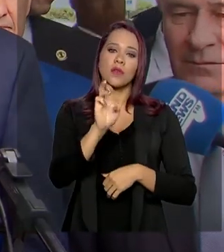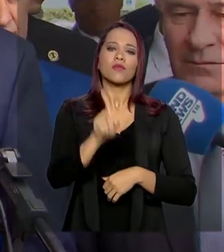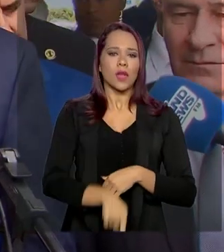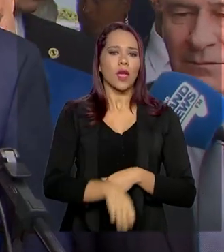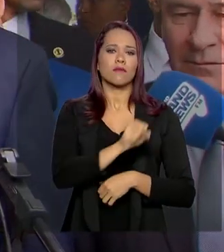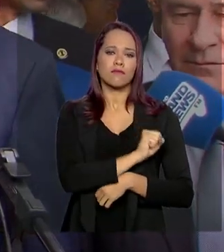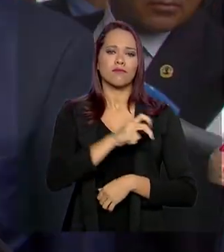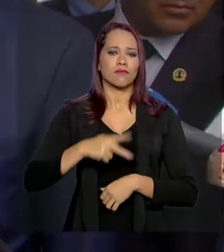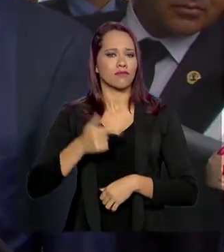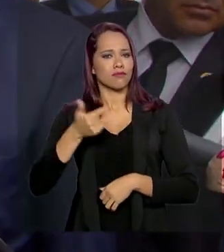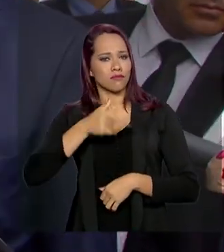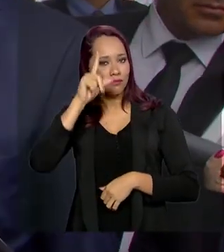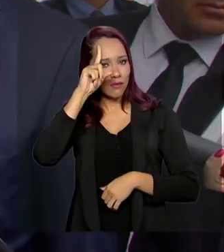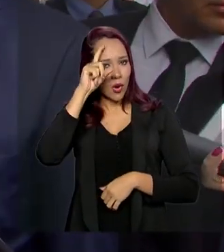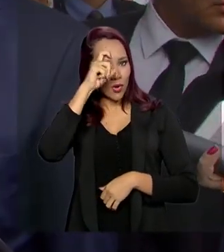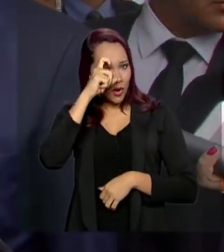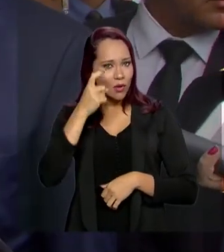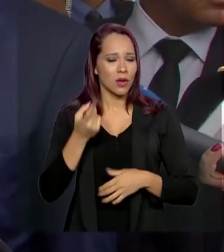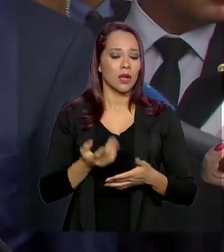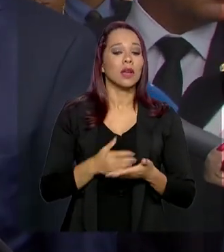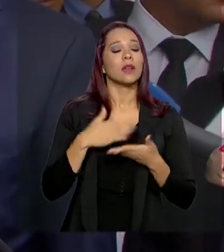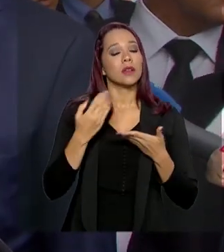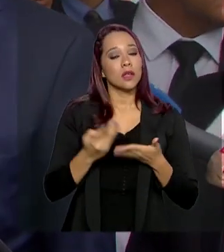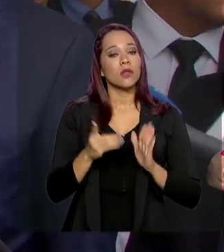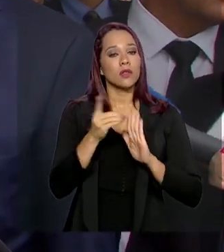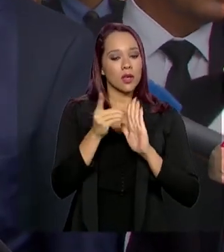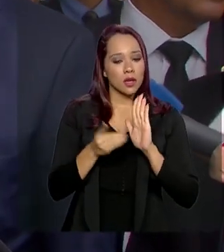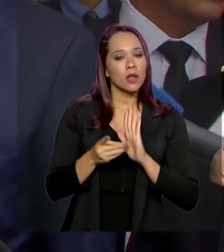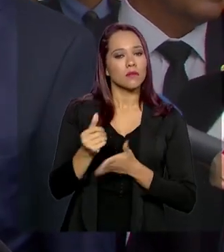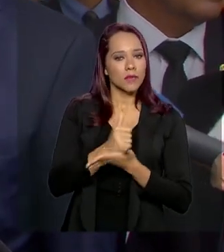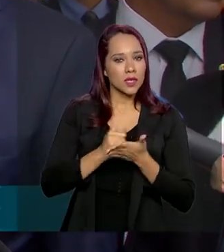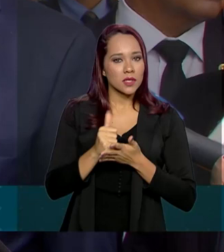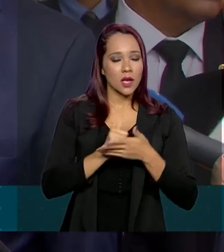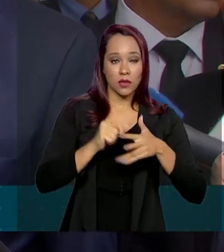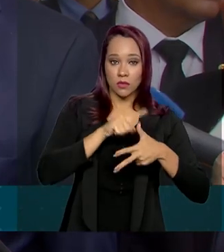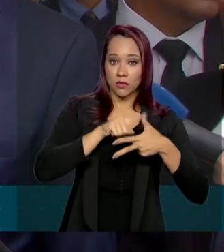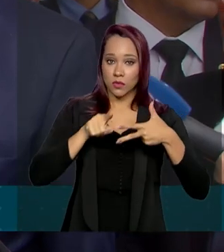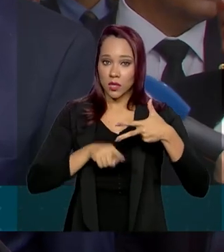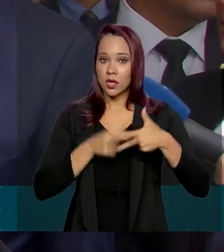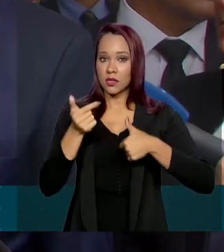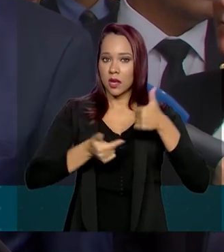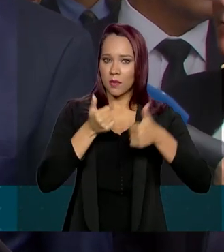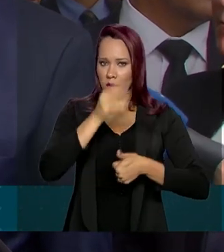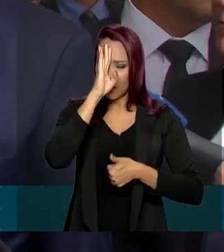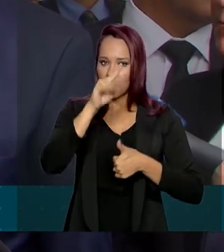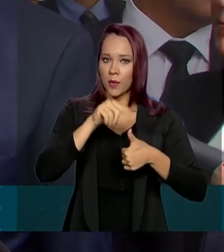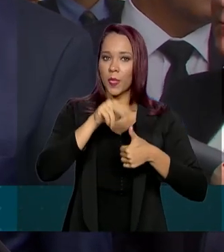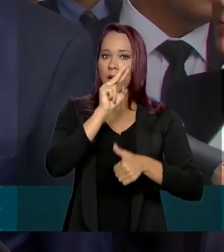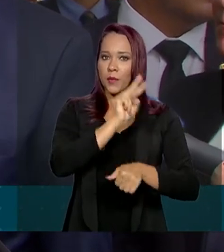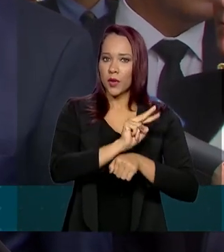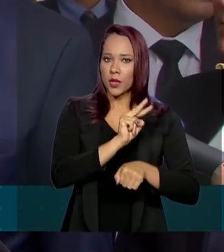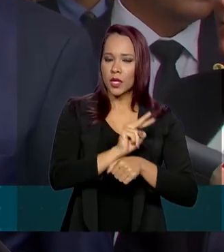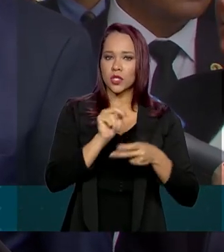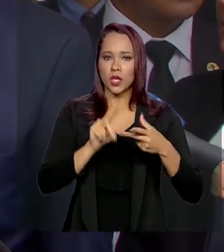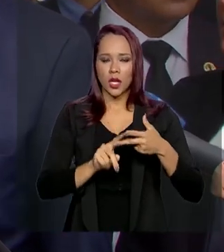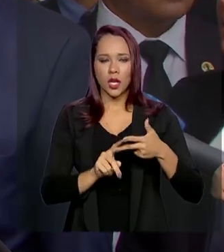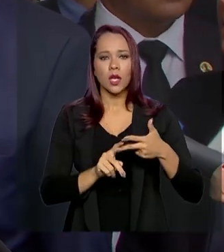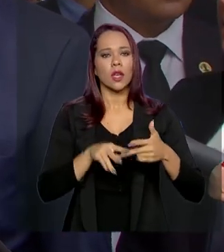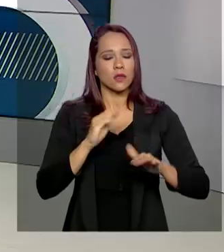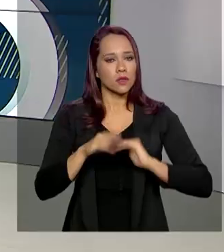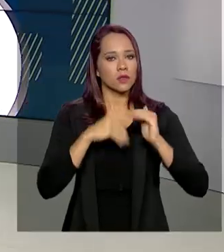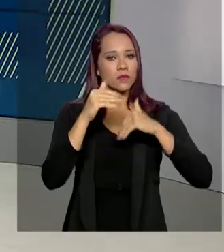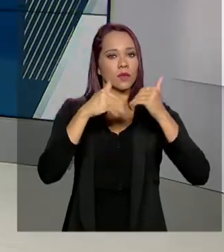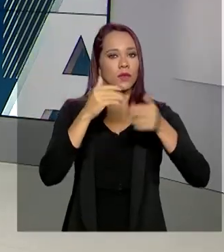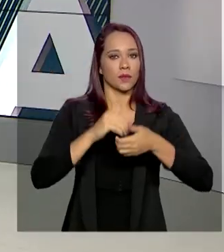coordenar isso tudo. O decreto vai se nortear em cima daquelas três ações gerais, preservar, proteger e desenvolver.